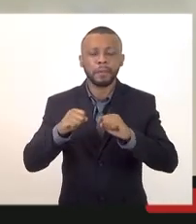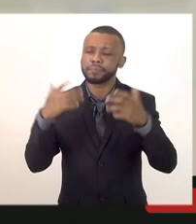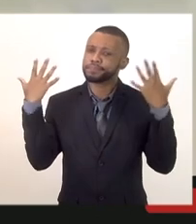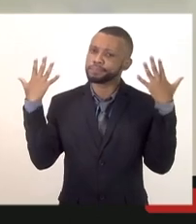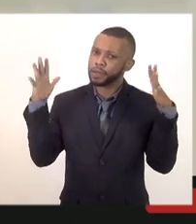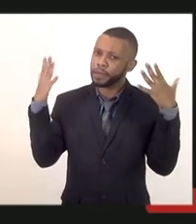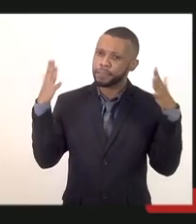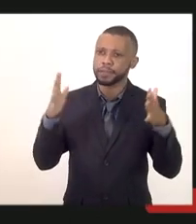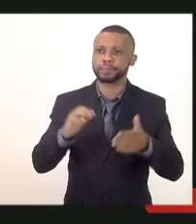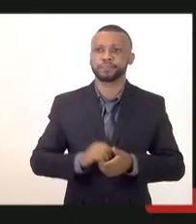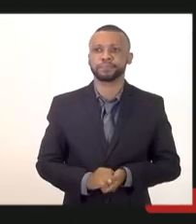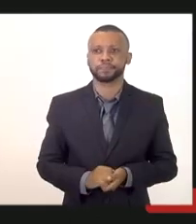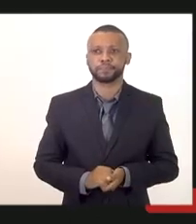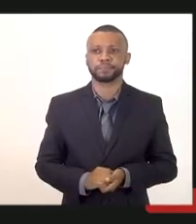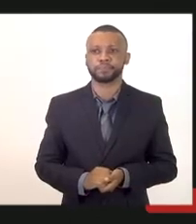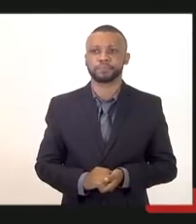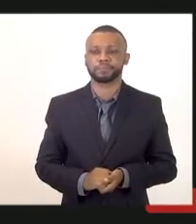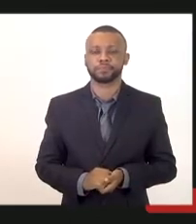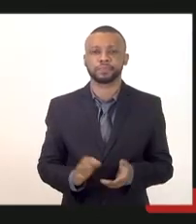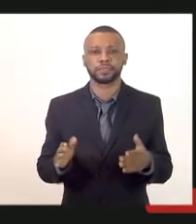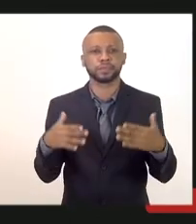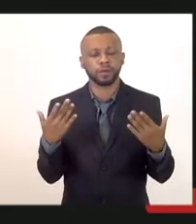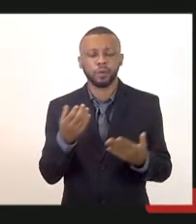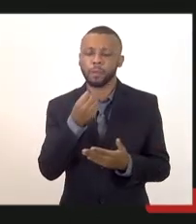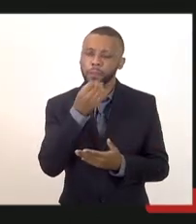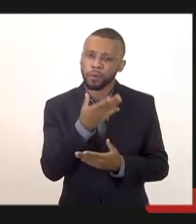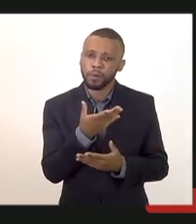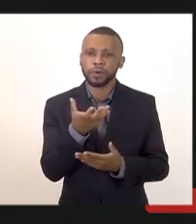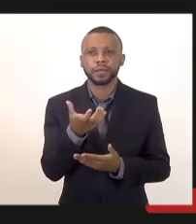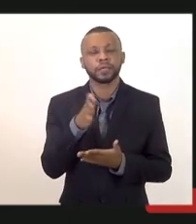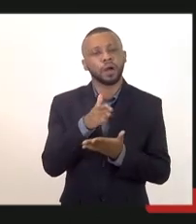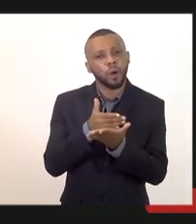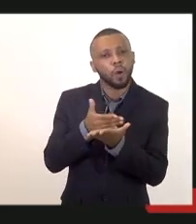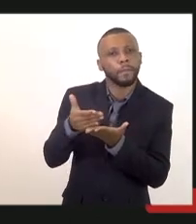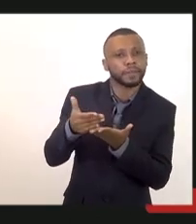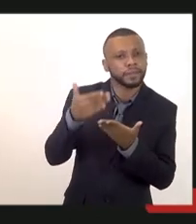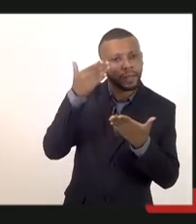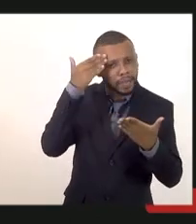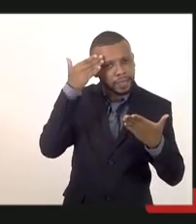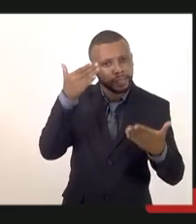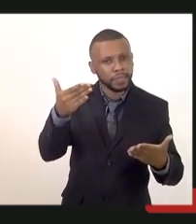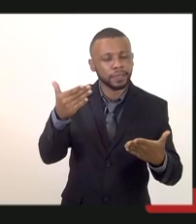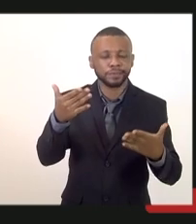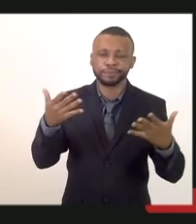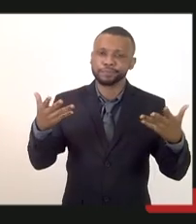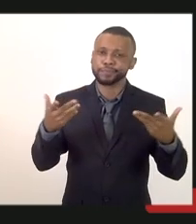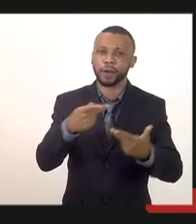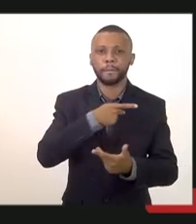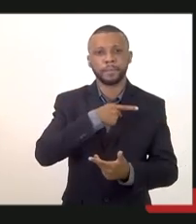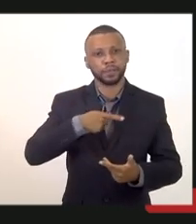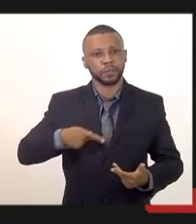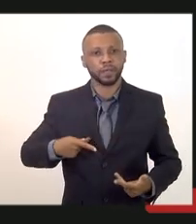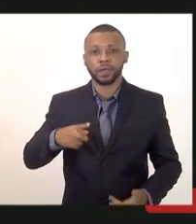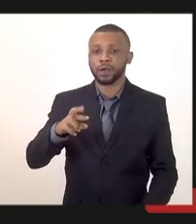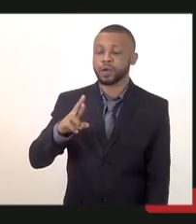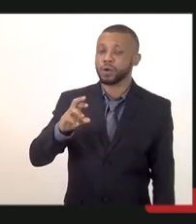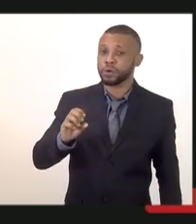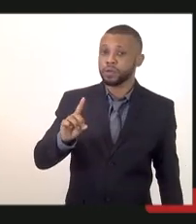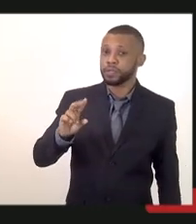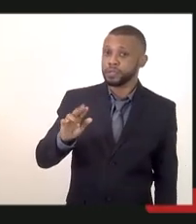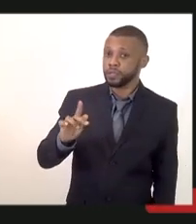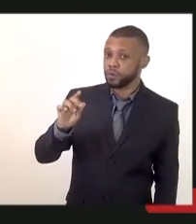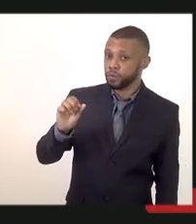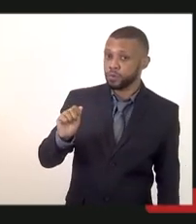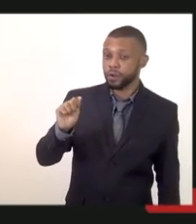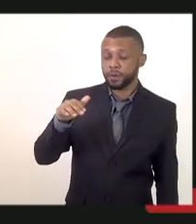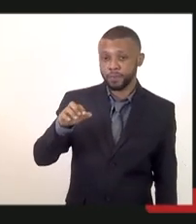perfeito eu queria começar agradecendo ao excelentíssimo presidente Rodrigo Amorim presidente da comissão dos servidores